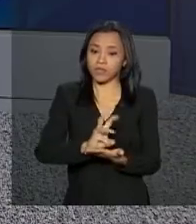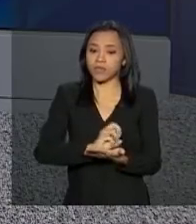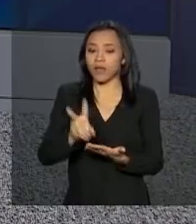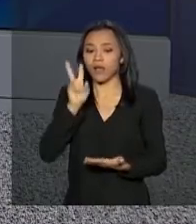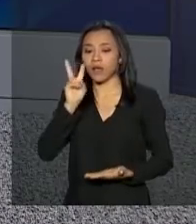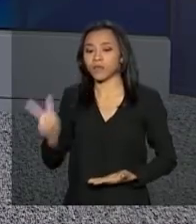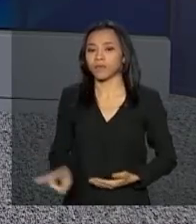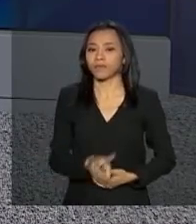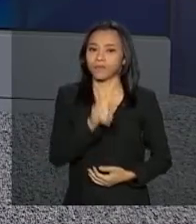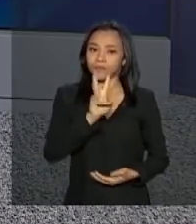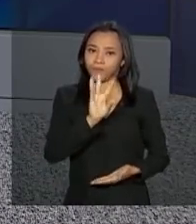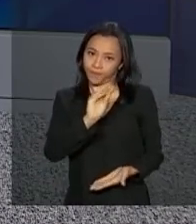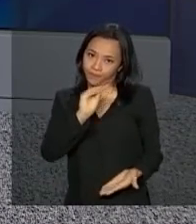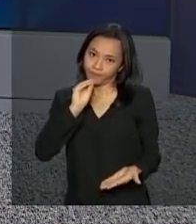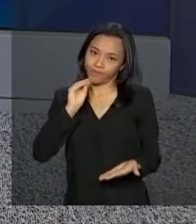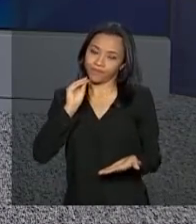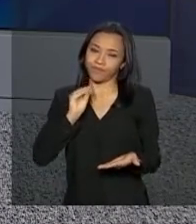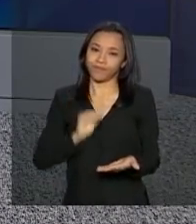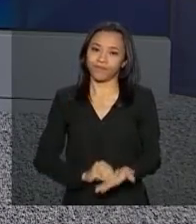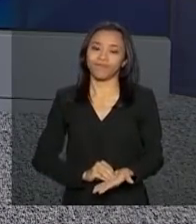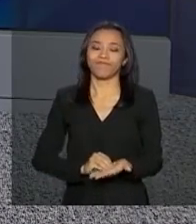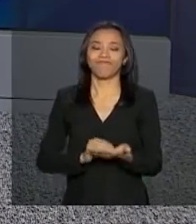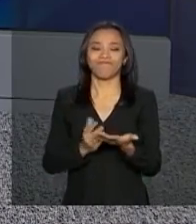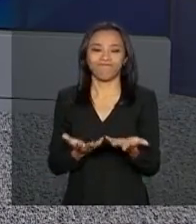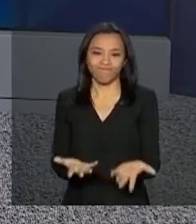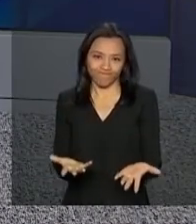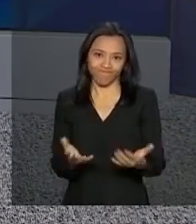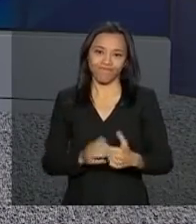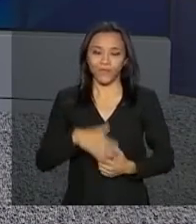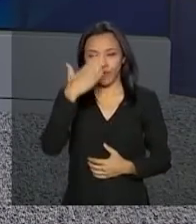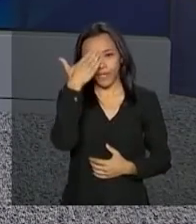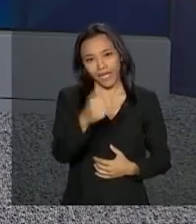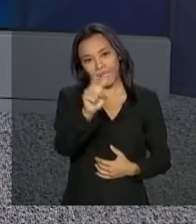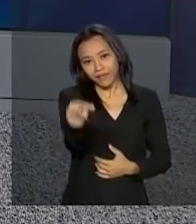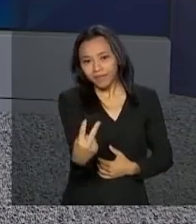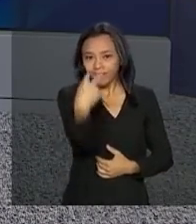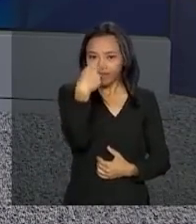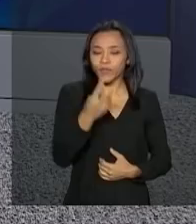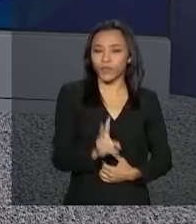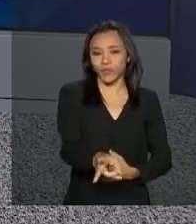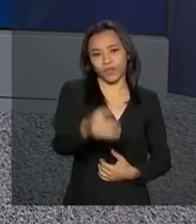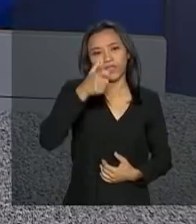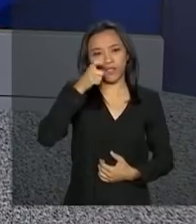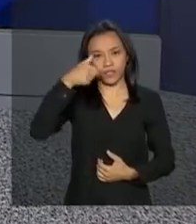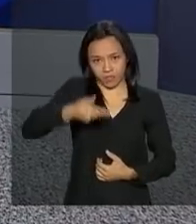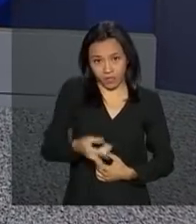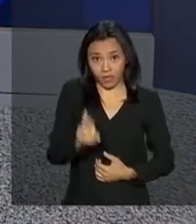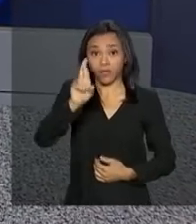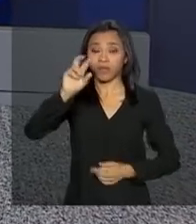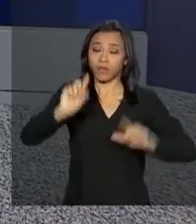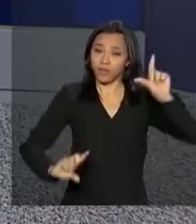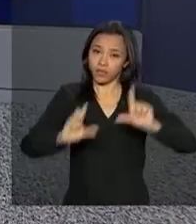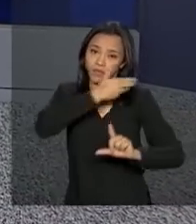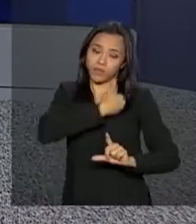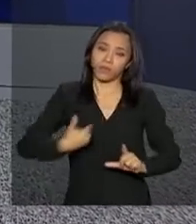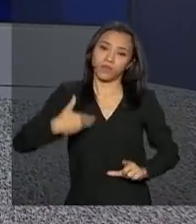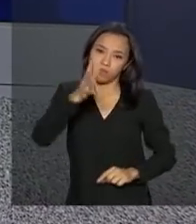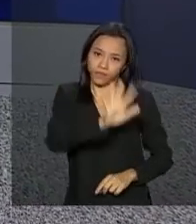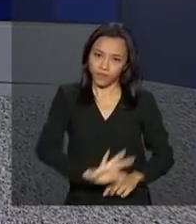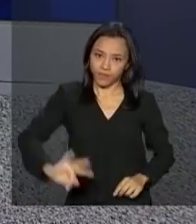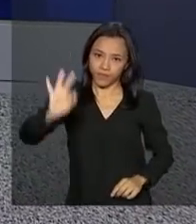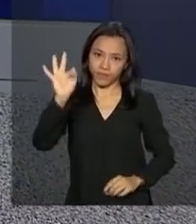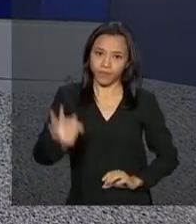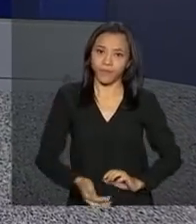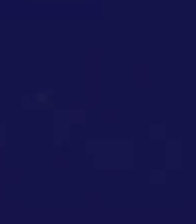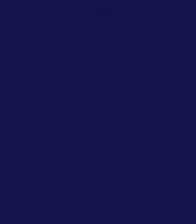-9867-8787. Obrigada pela sua companhia e continue com a gente aqui na NBR, a TV do governo